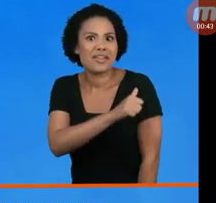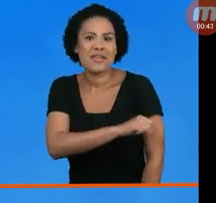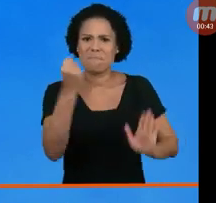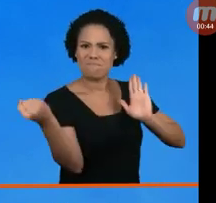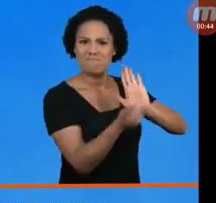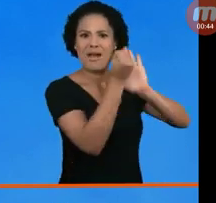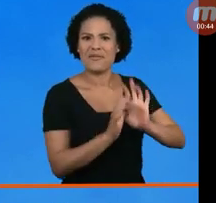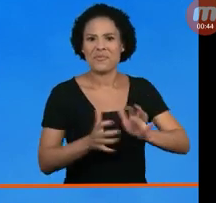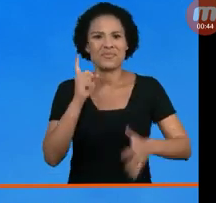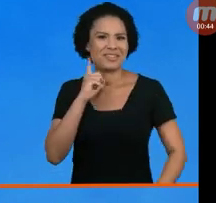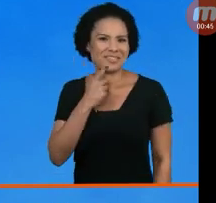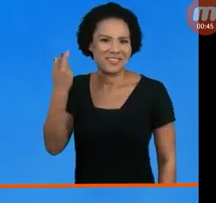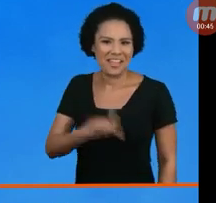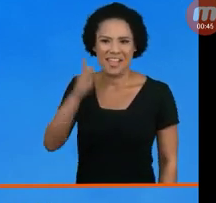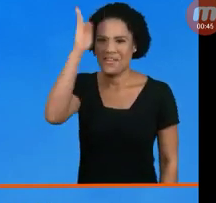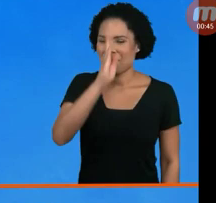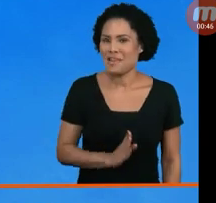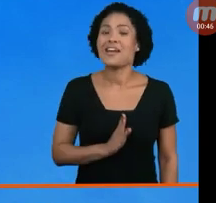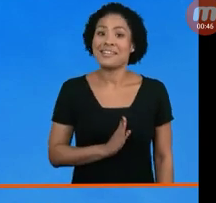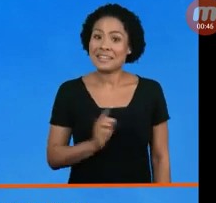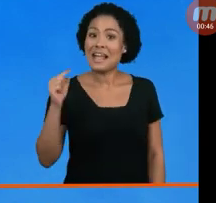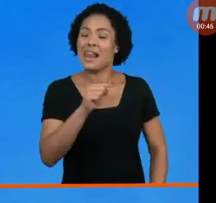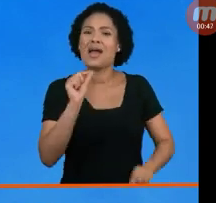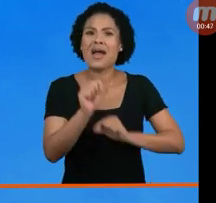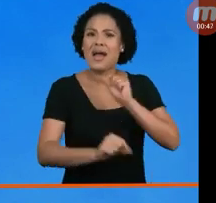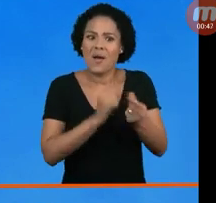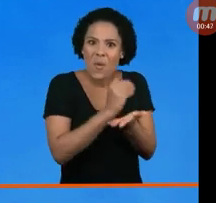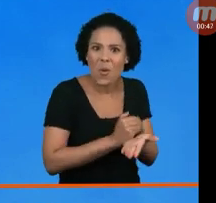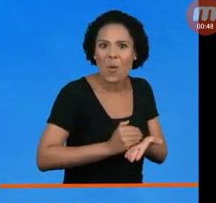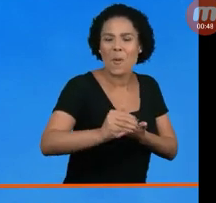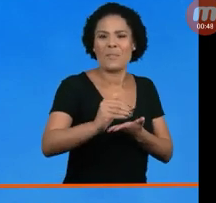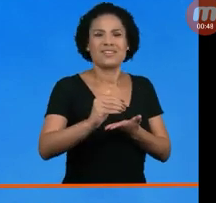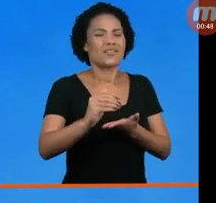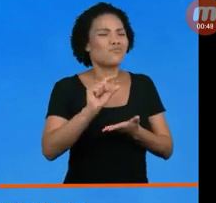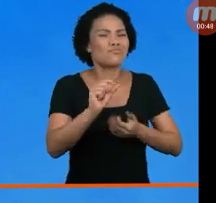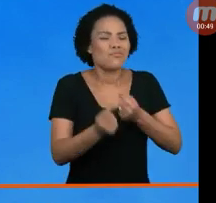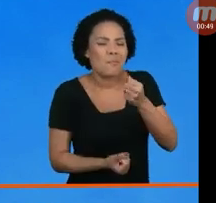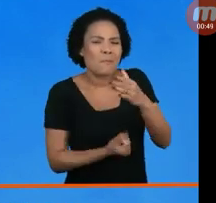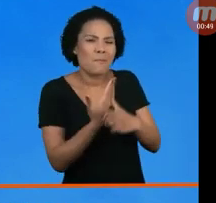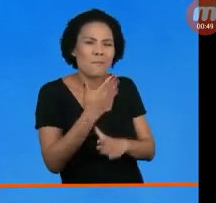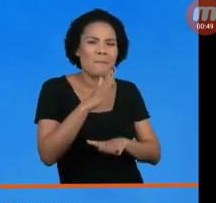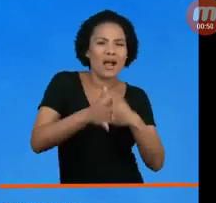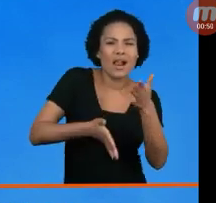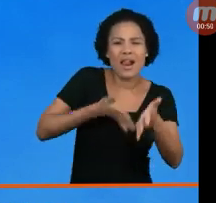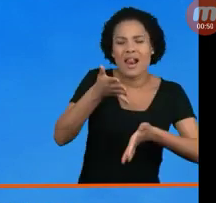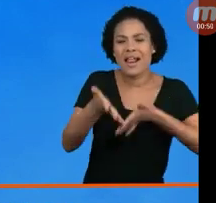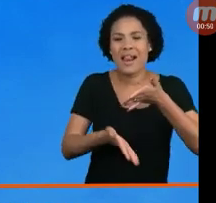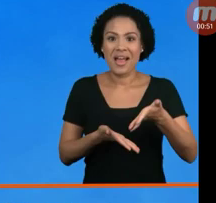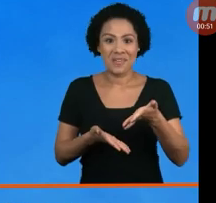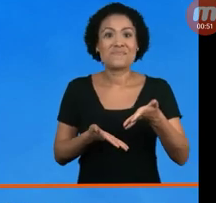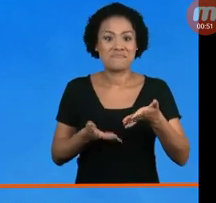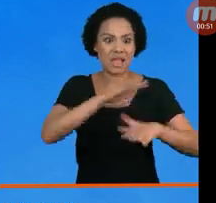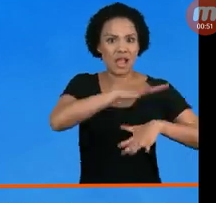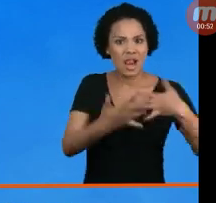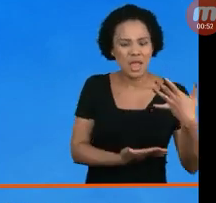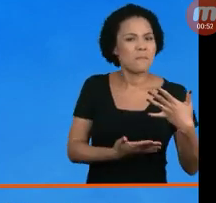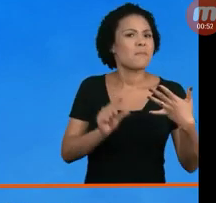foi um marco para a comunidade surda aqui no Brasil. Lá teve início aquilo que veio a ser a língua brasileira de sinais. Aliás, a Libras